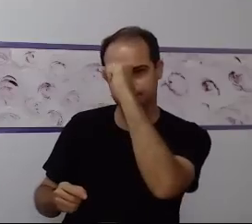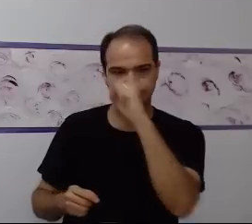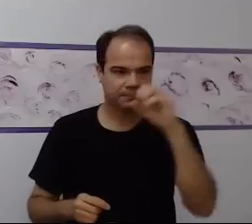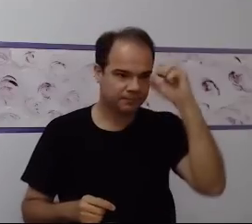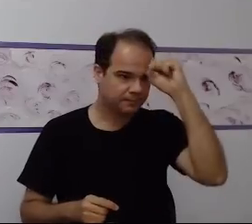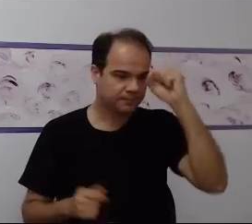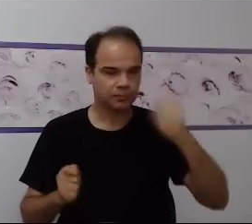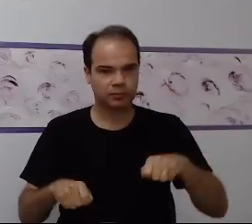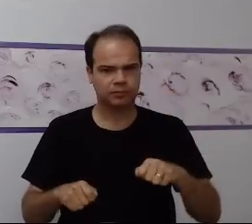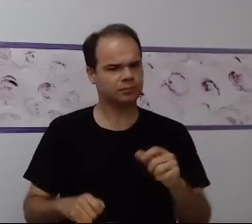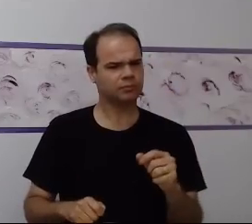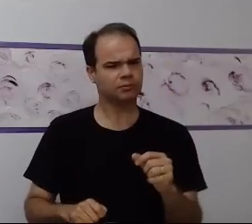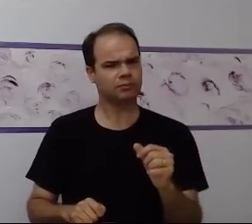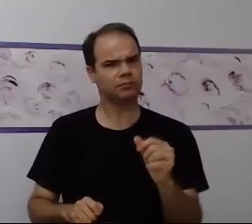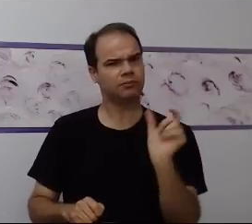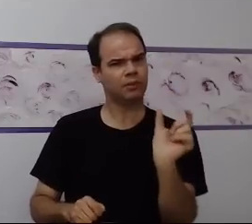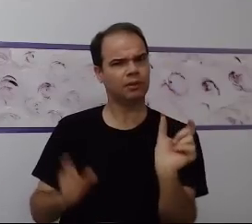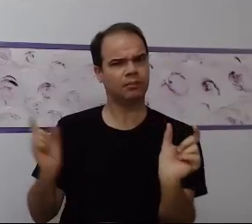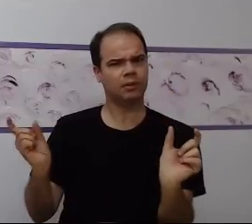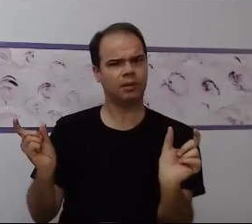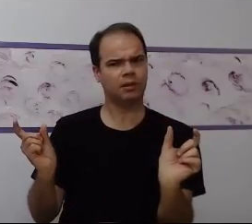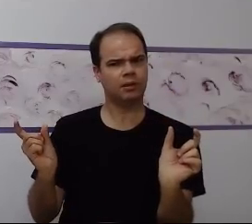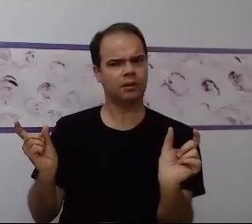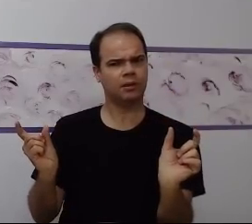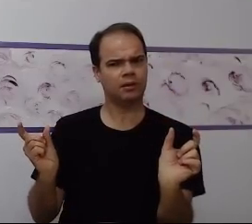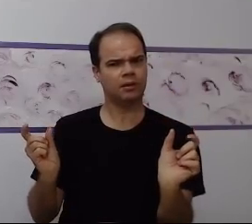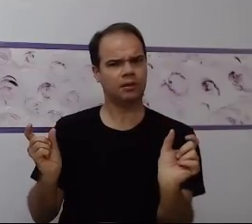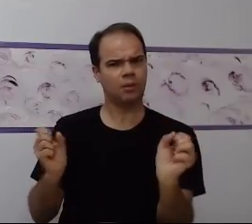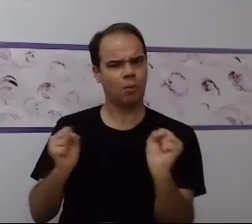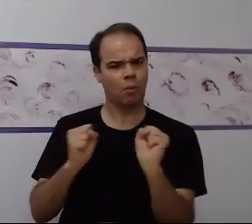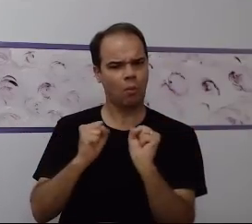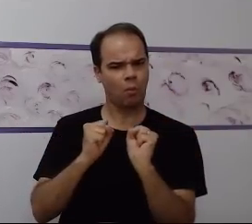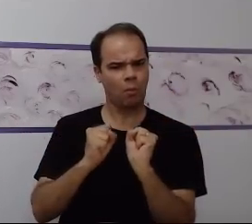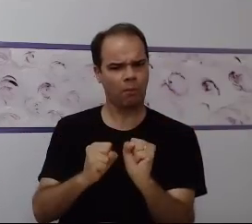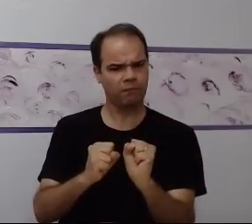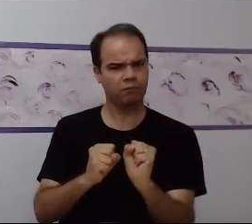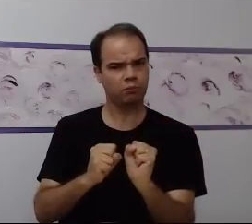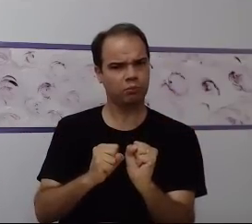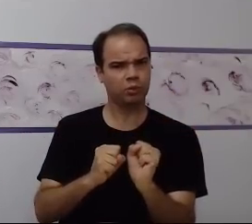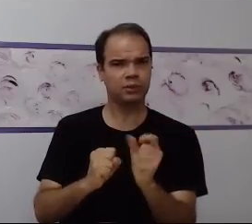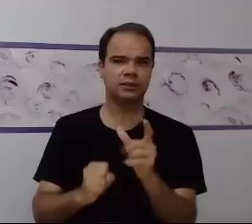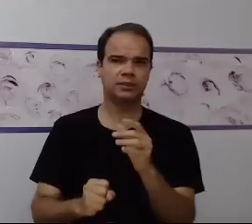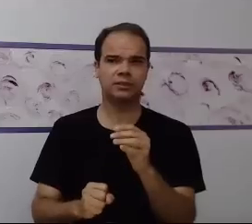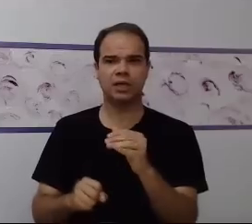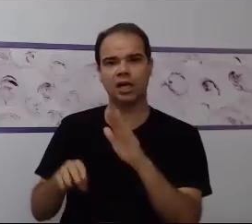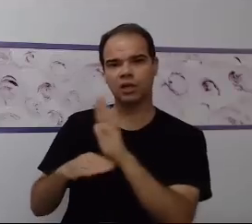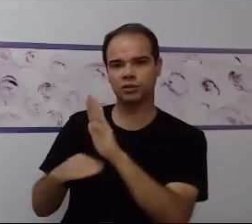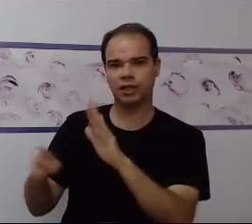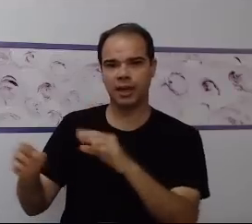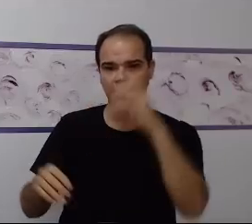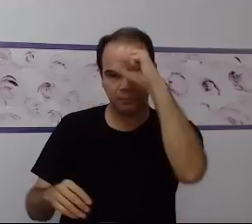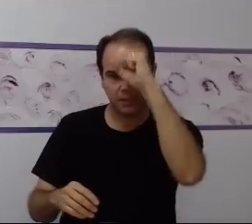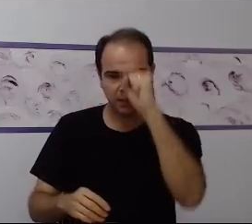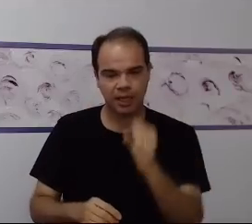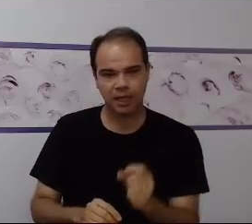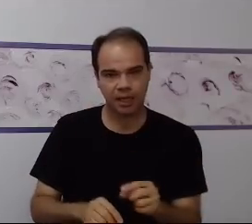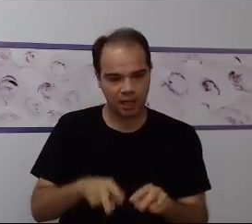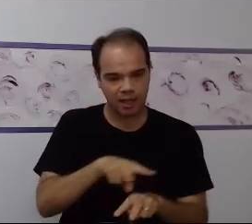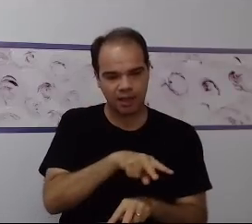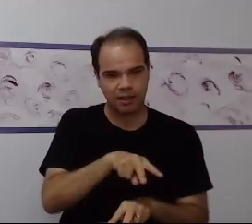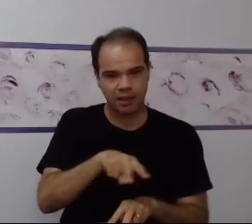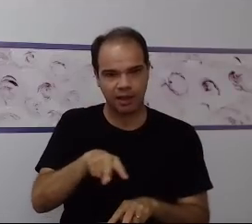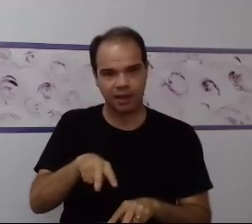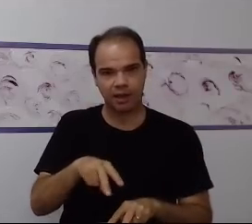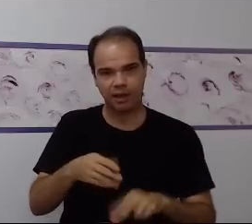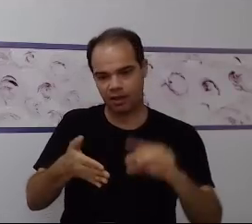esse pareamento, ele pode ser transferido para a alfabetização? Ele pode ser utilizado na alfabetização? Pode, pode sim.